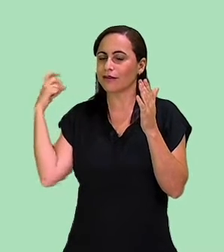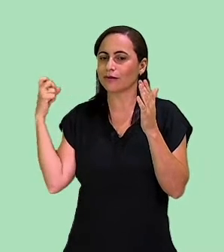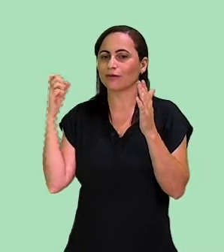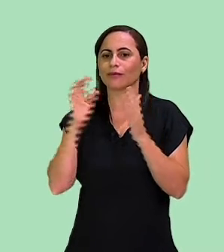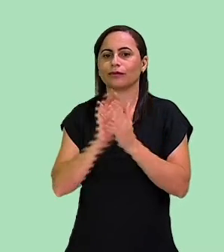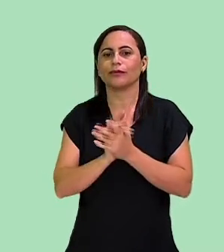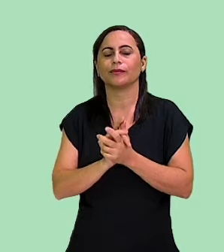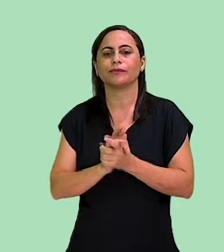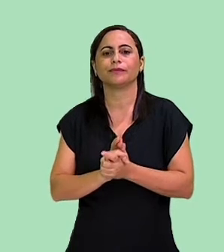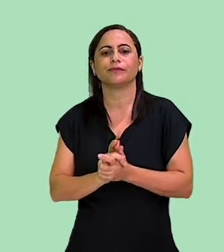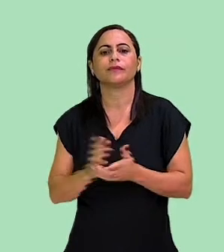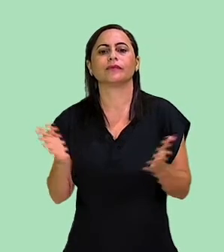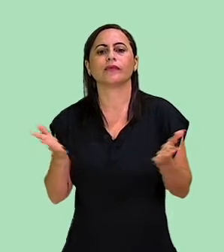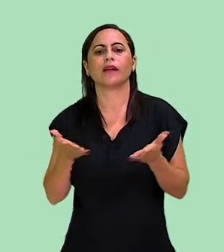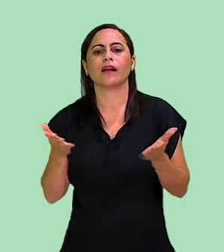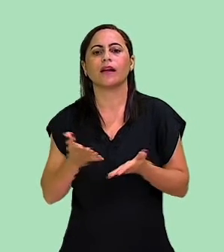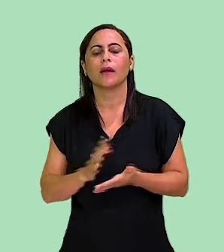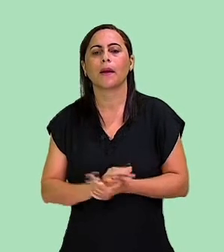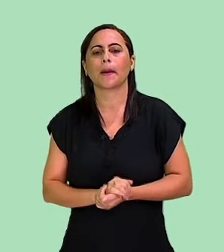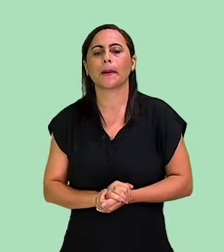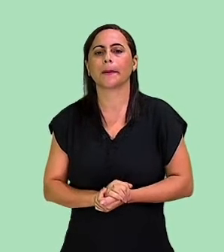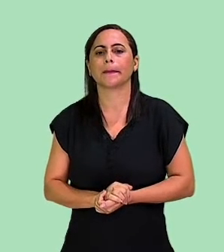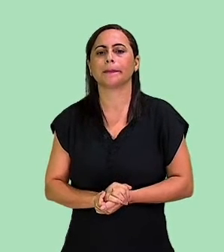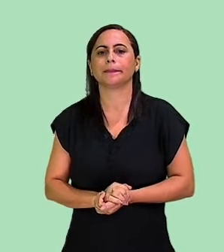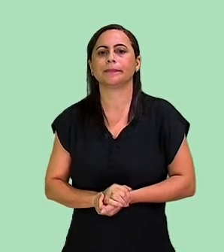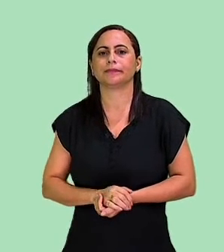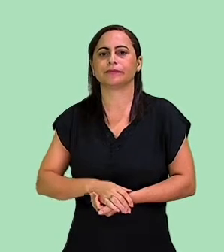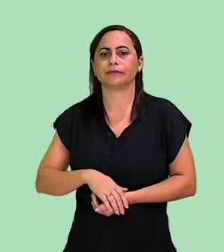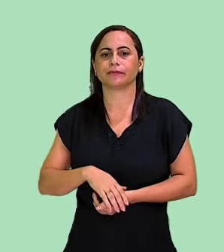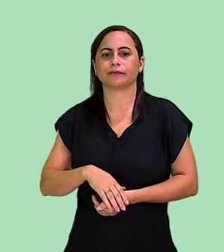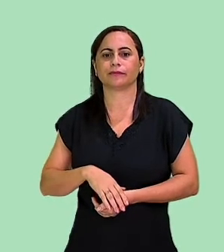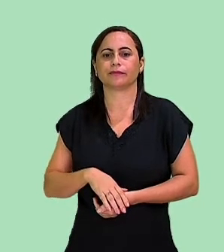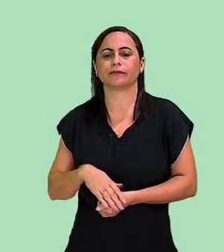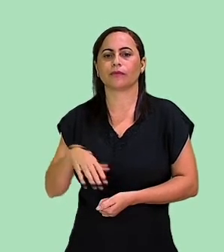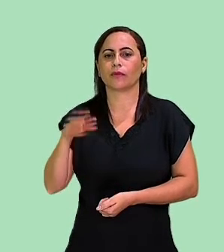Depois, podemos fechar uma.